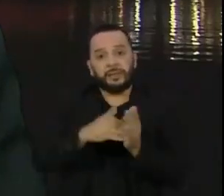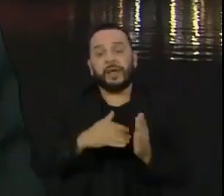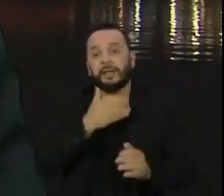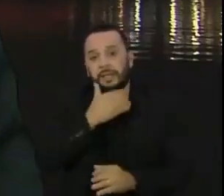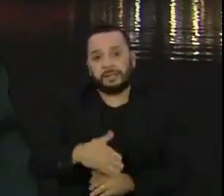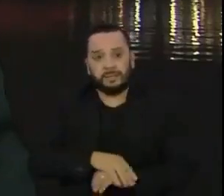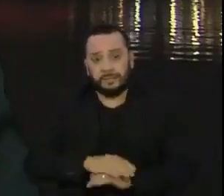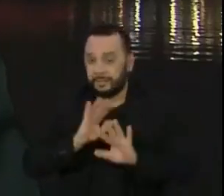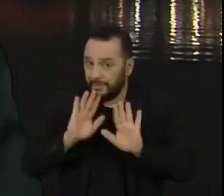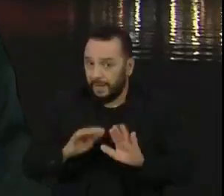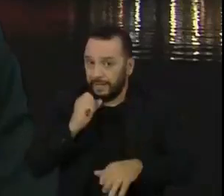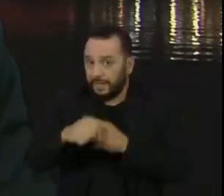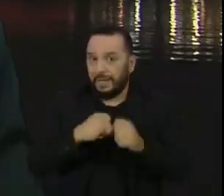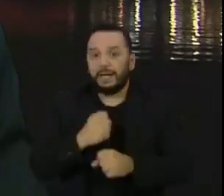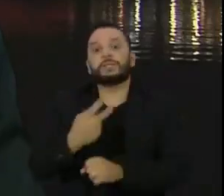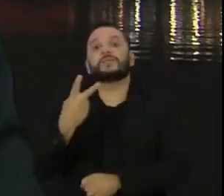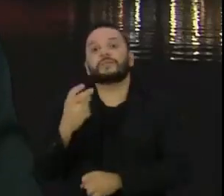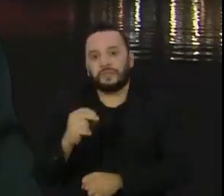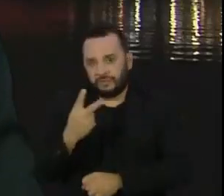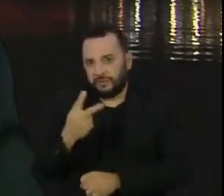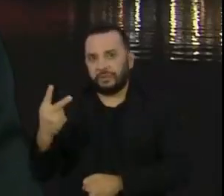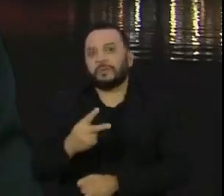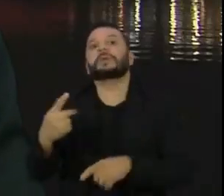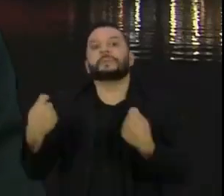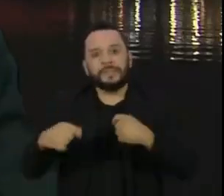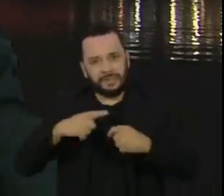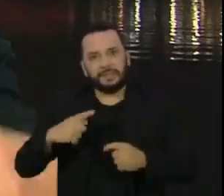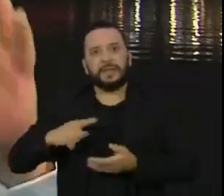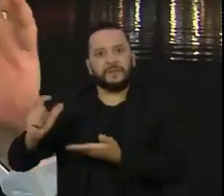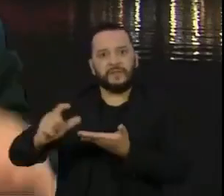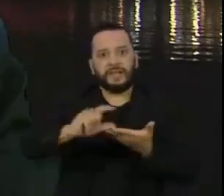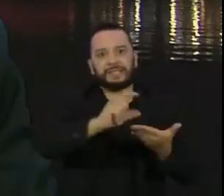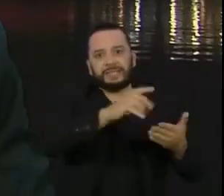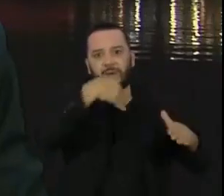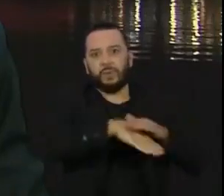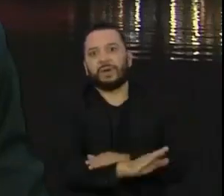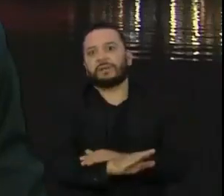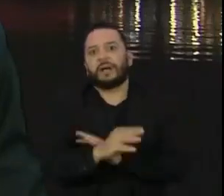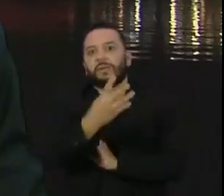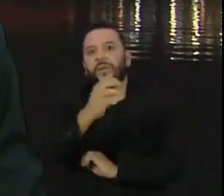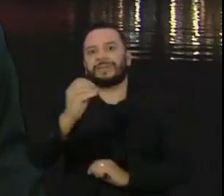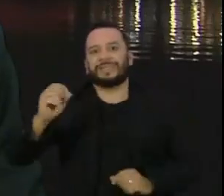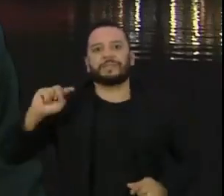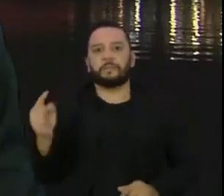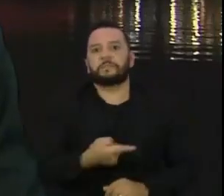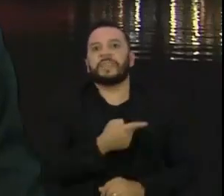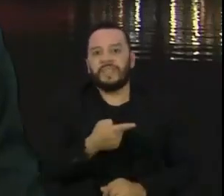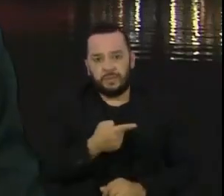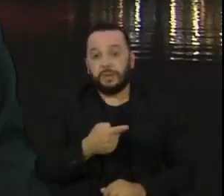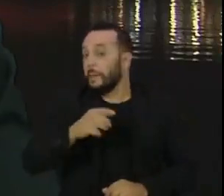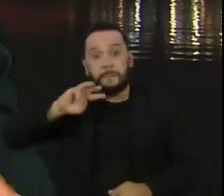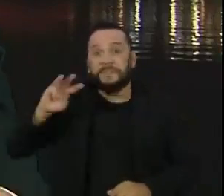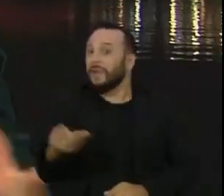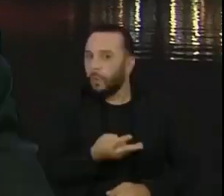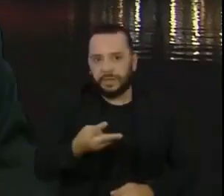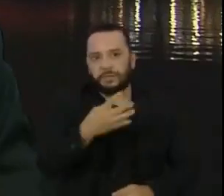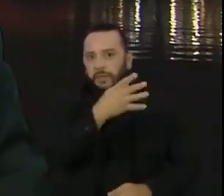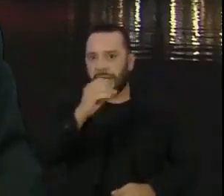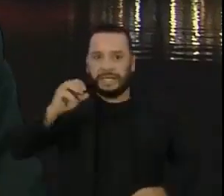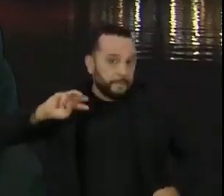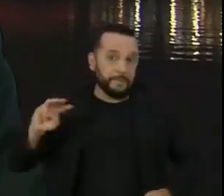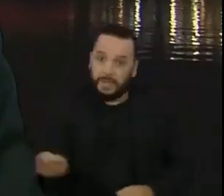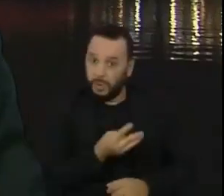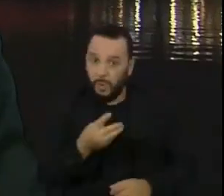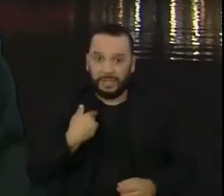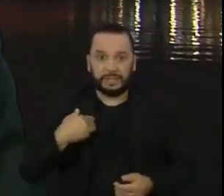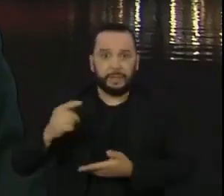em 2022 nós temos que ter já a garantia de mais de 400 mil milhões de doses para vacinar